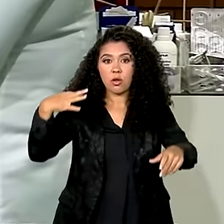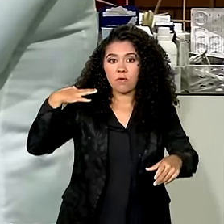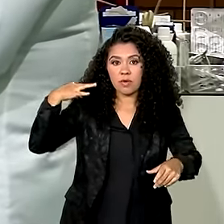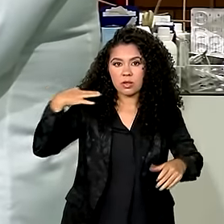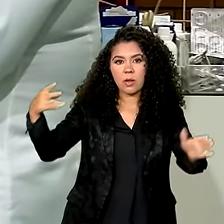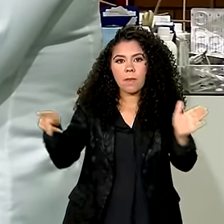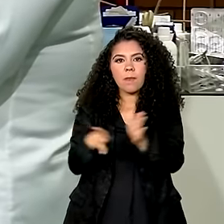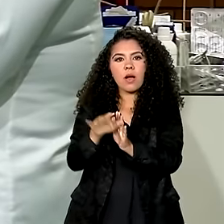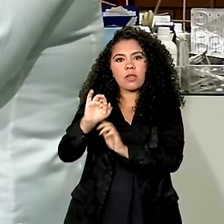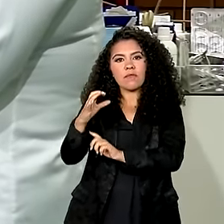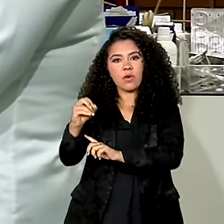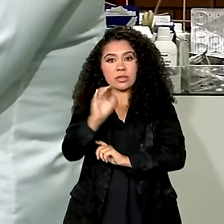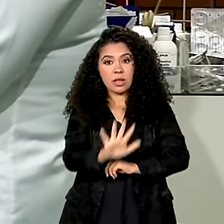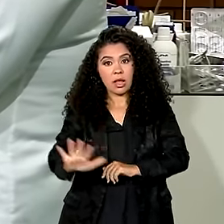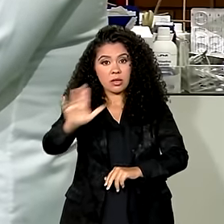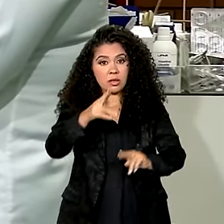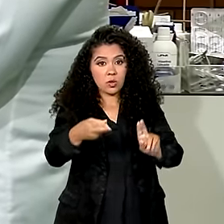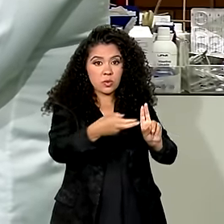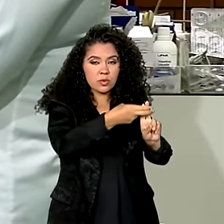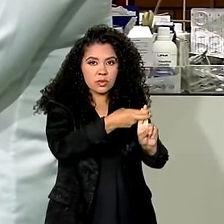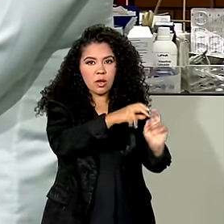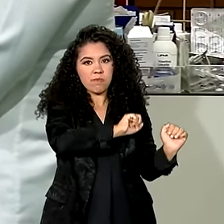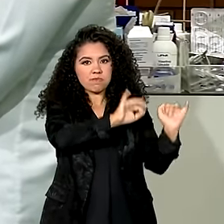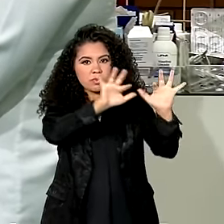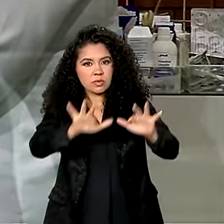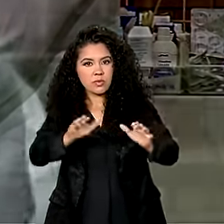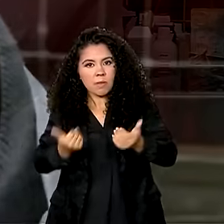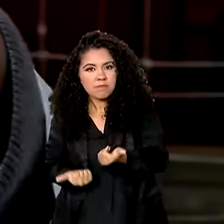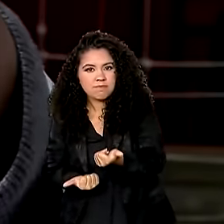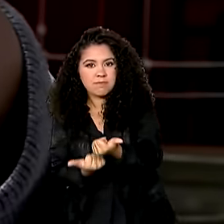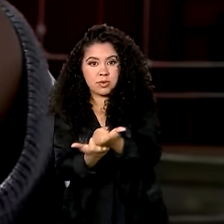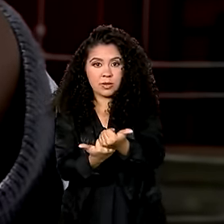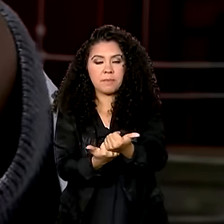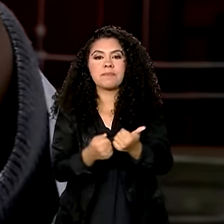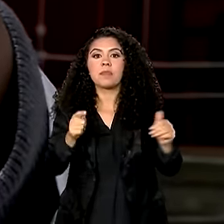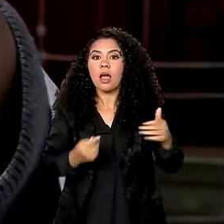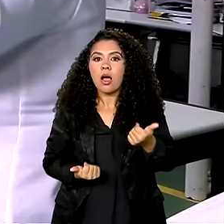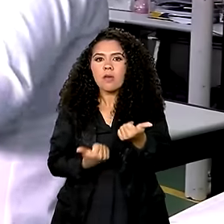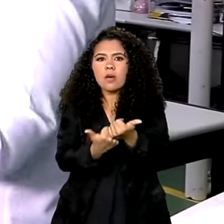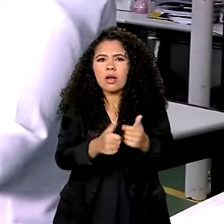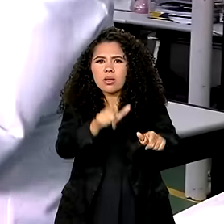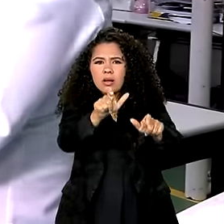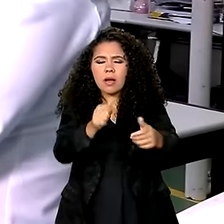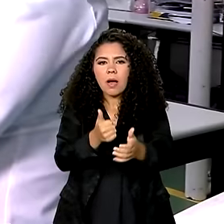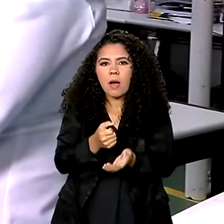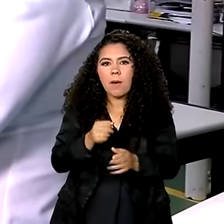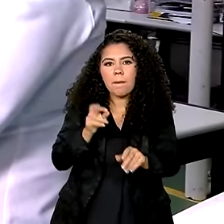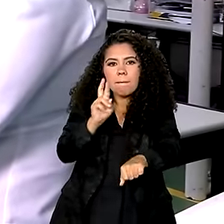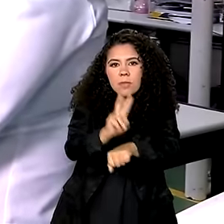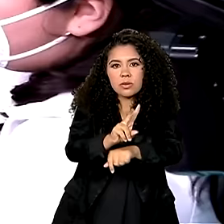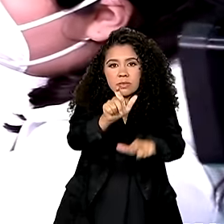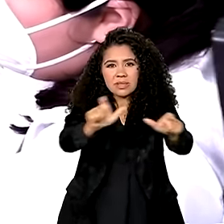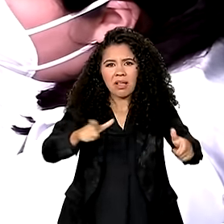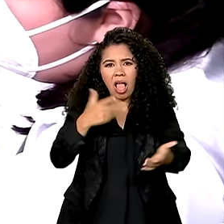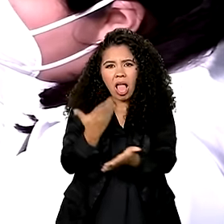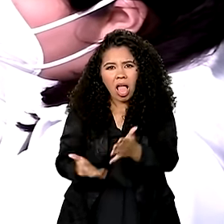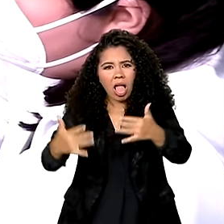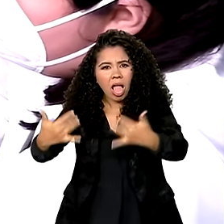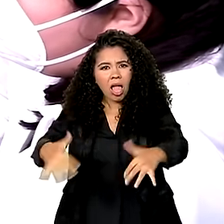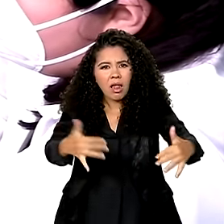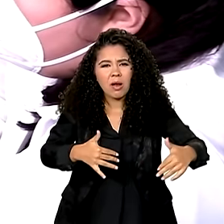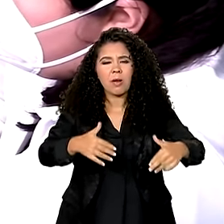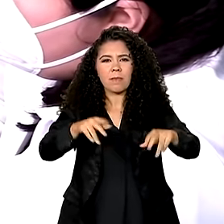Força Nacional do SUS chegam para reforçar os cuidados. E para proteger quem perdeu tudo e minimizar os efeitos da